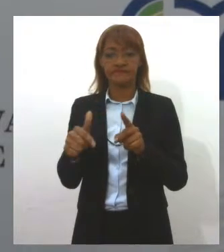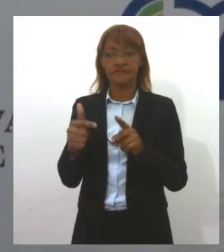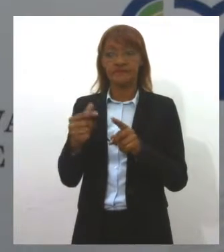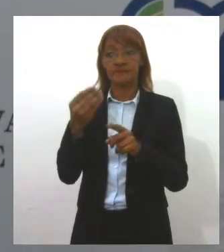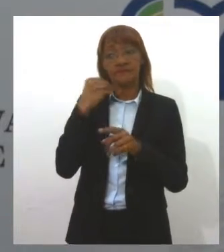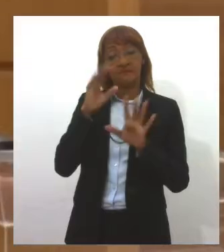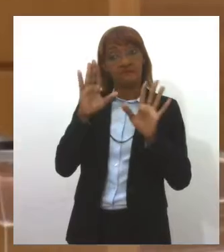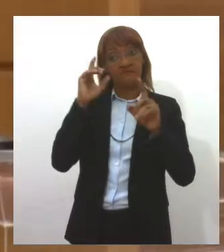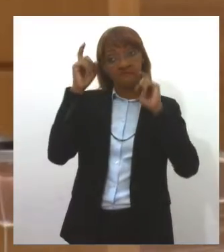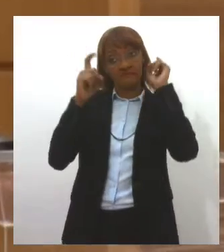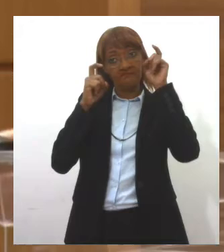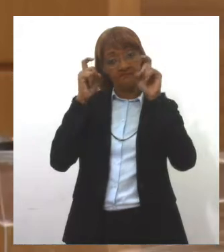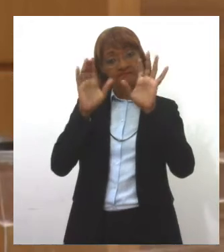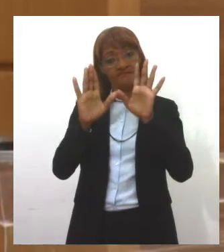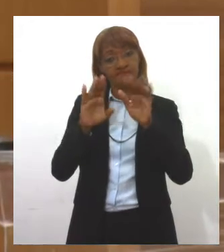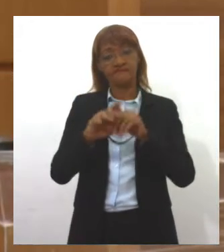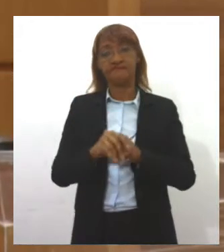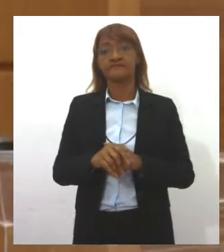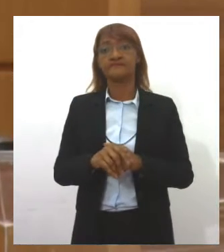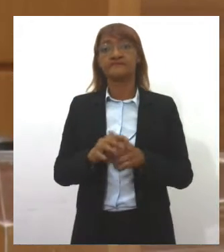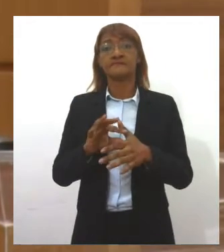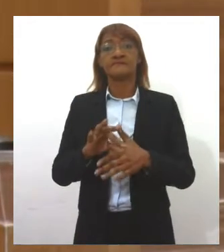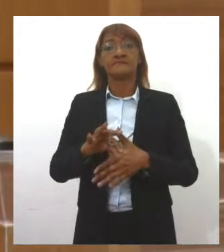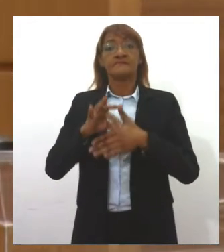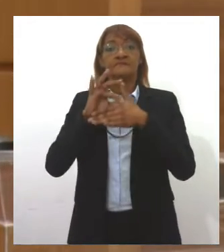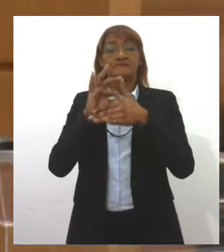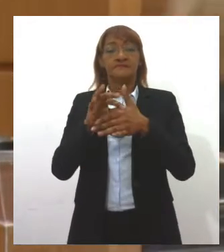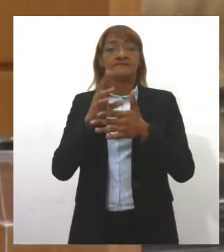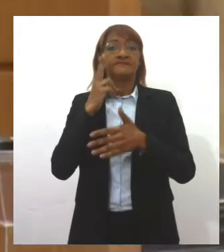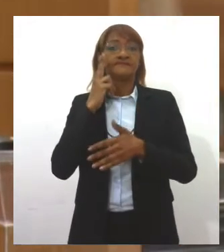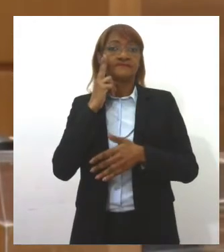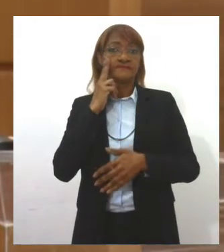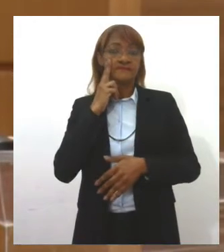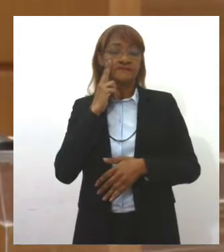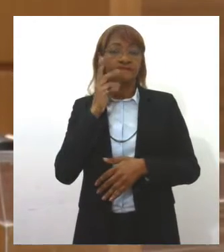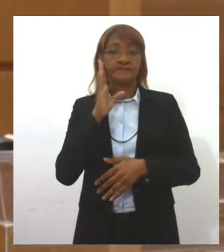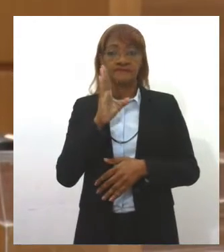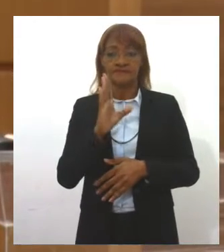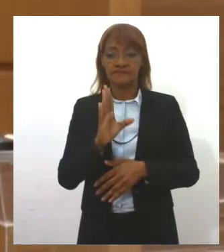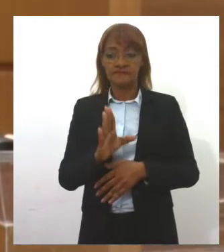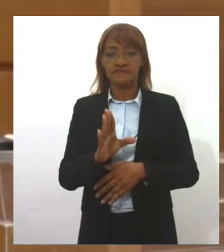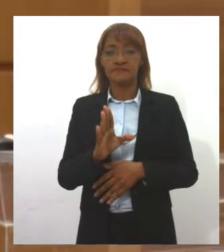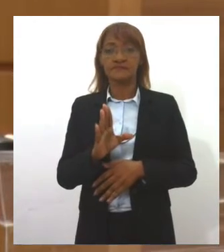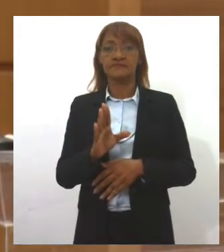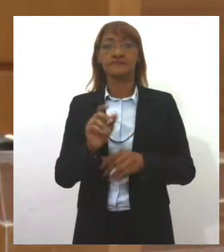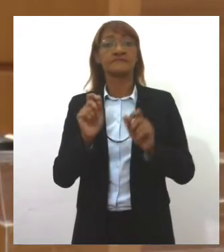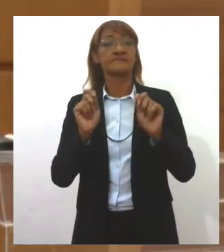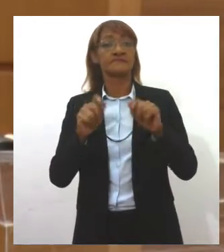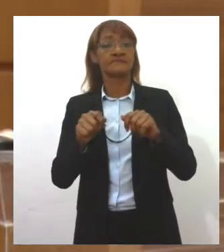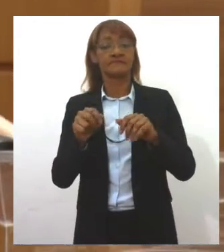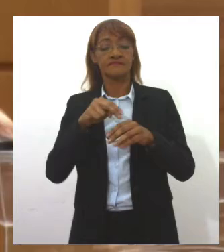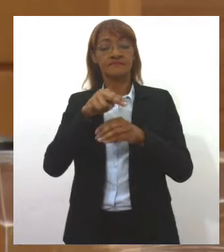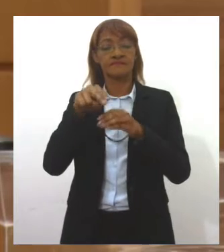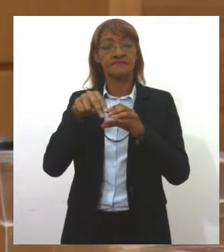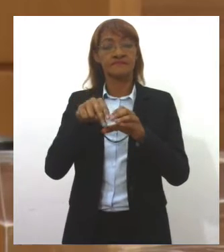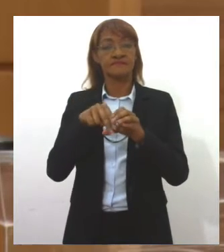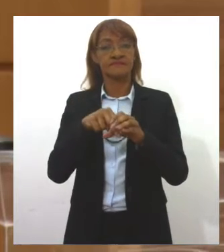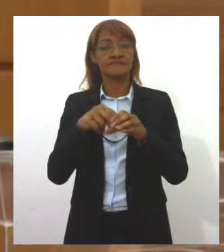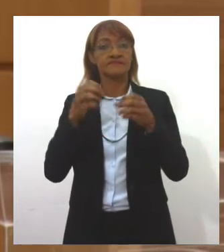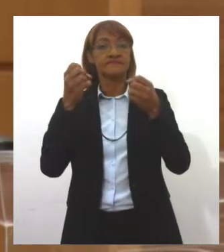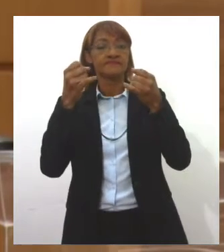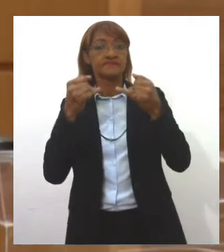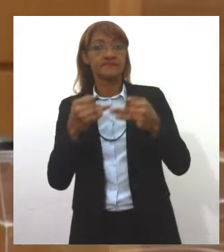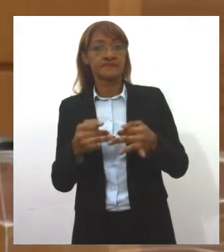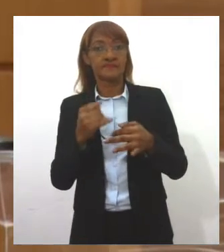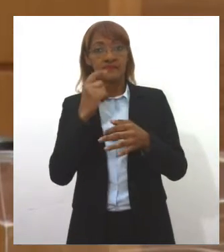a nossa preocupação. O líder do governo na Assembleia, deputado Zezinho Sobral, do POD, utilizou a tribuna para explicar que a